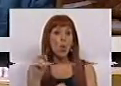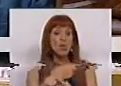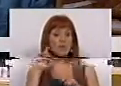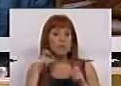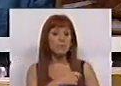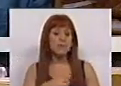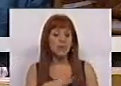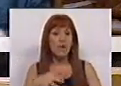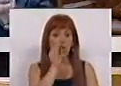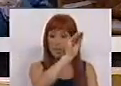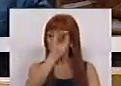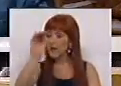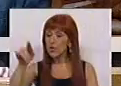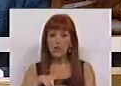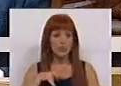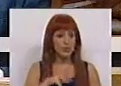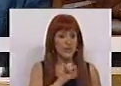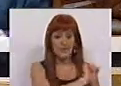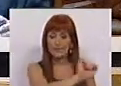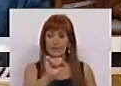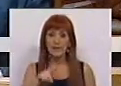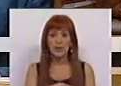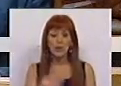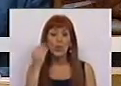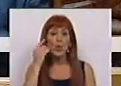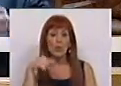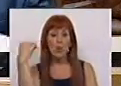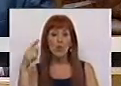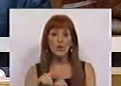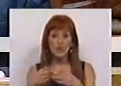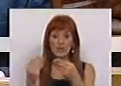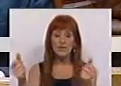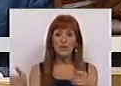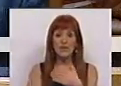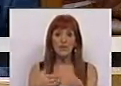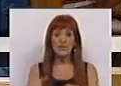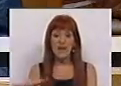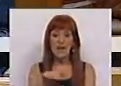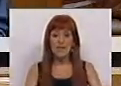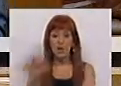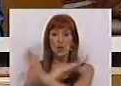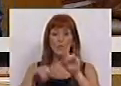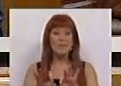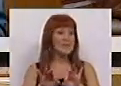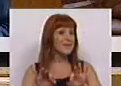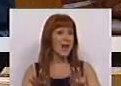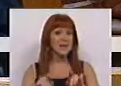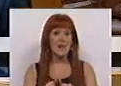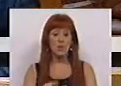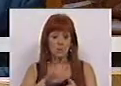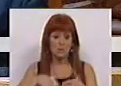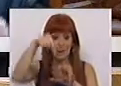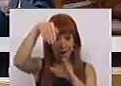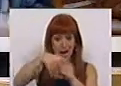supervisão dos maiores bancos nacionais e um mecanismo único de resolução a nível europeu. Igualmente, no plano